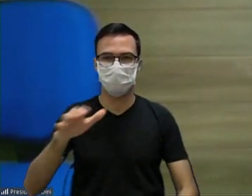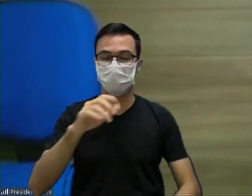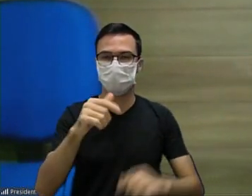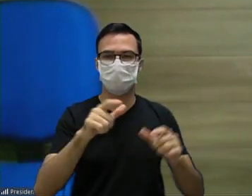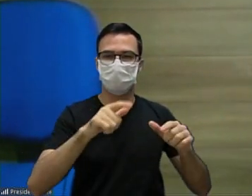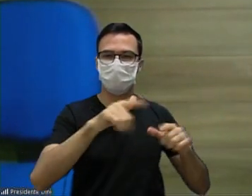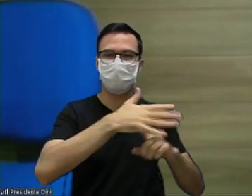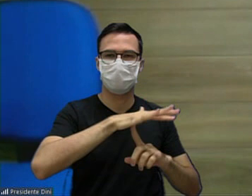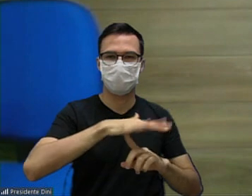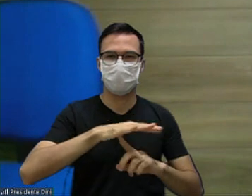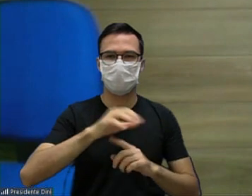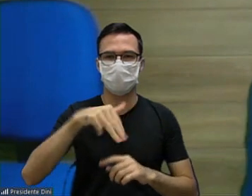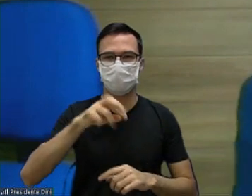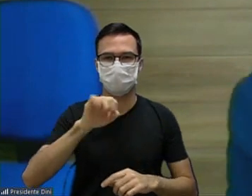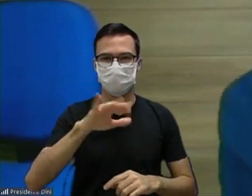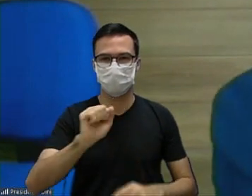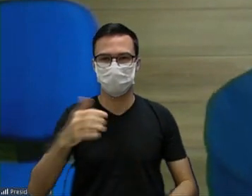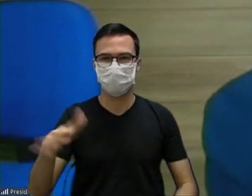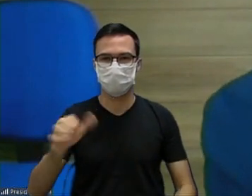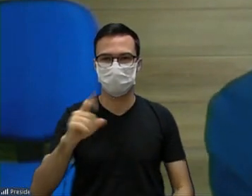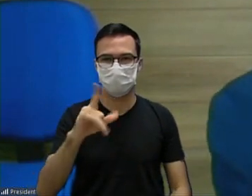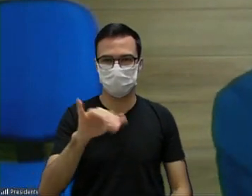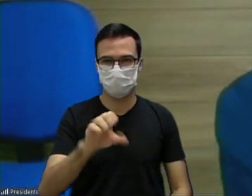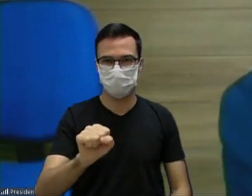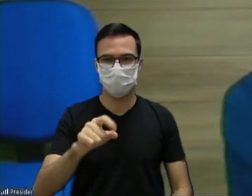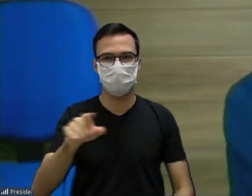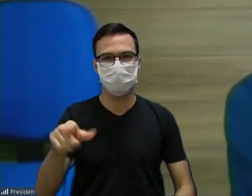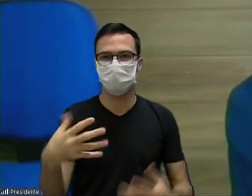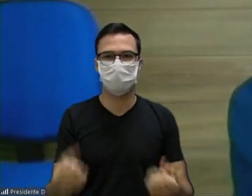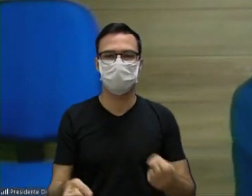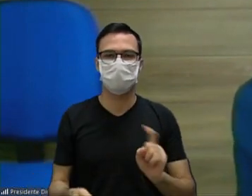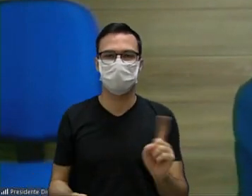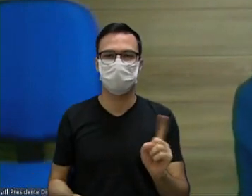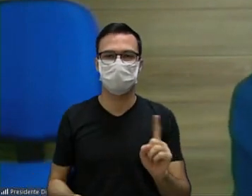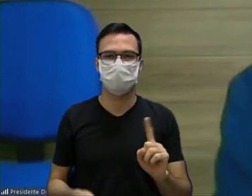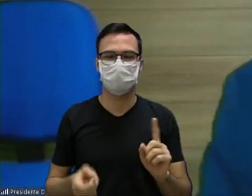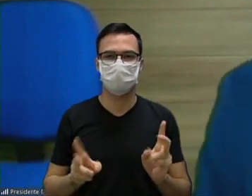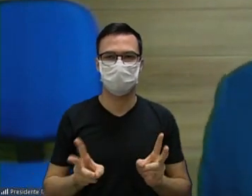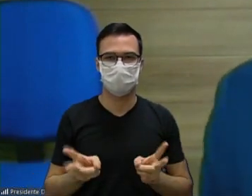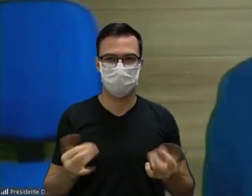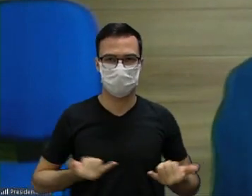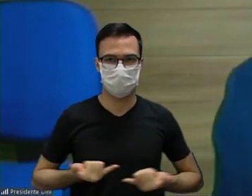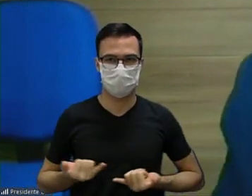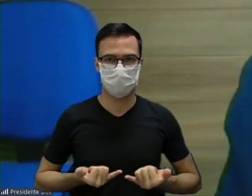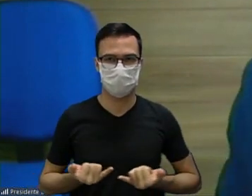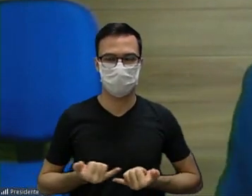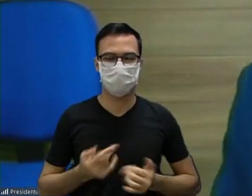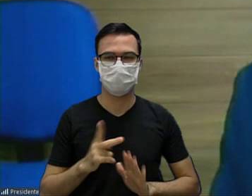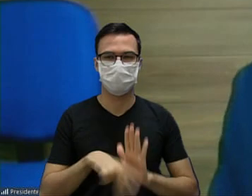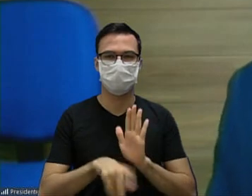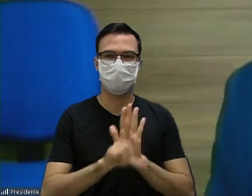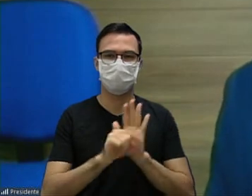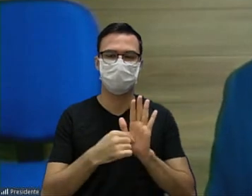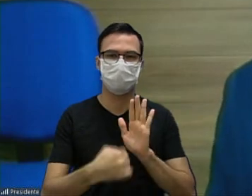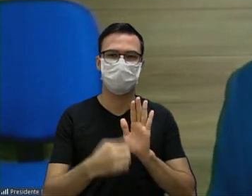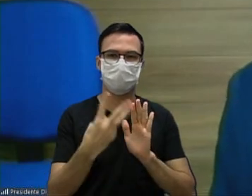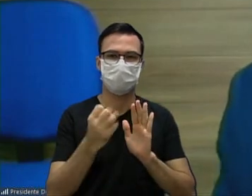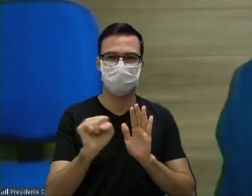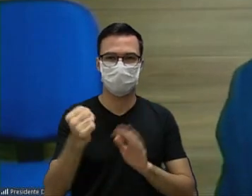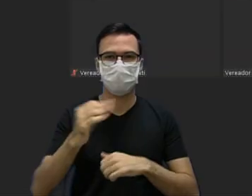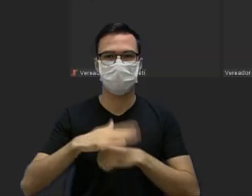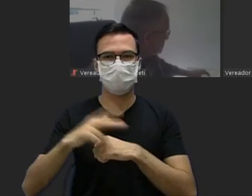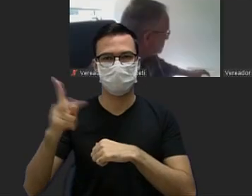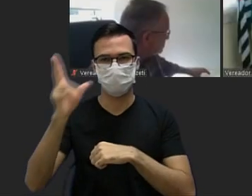os vereadores contrários se manifestem projeto de lei 38 2020